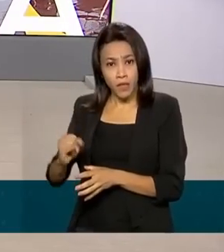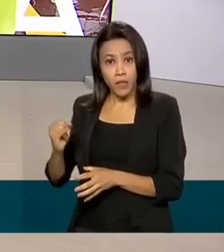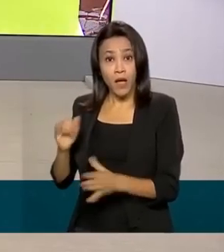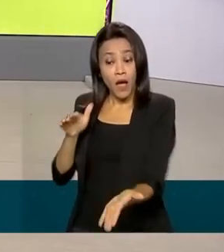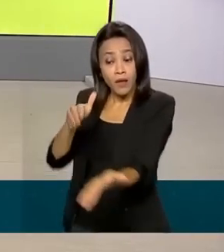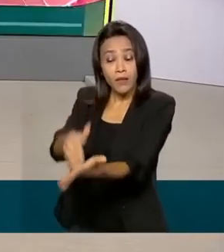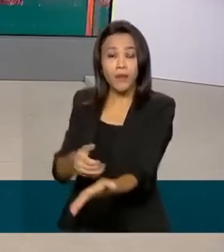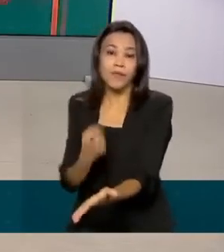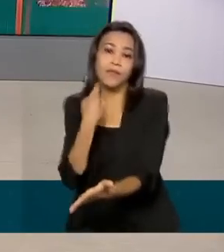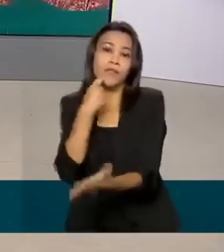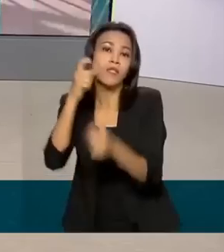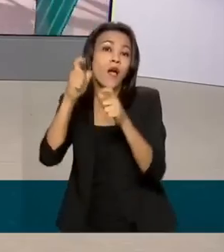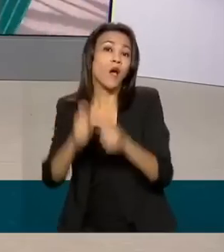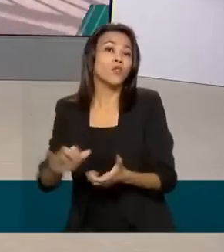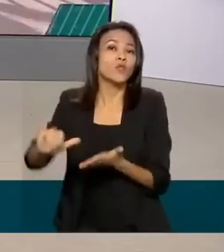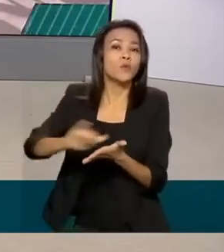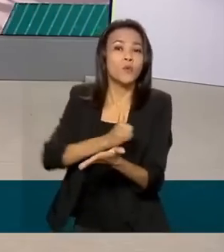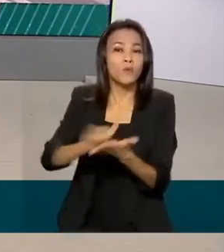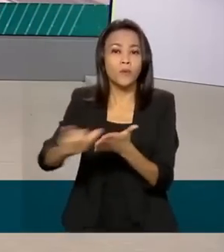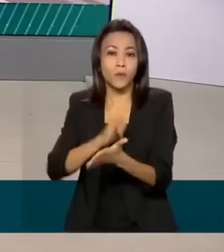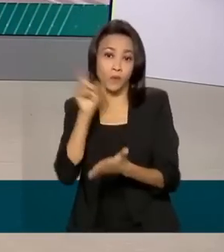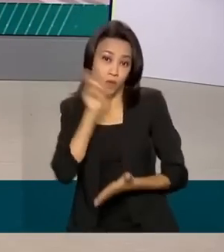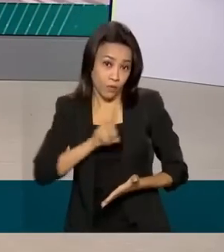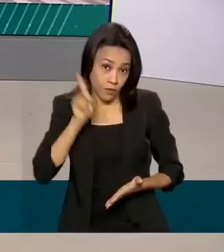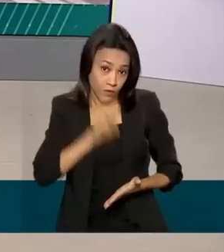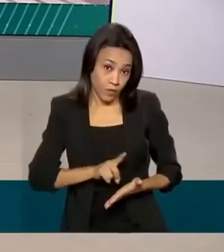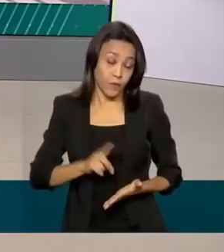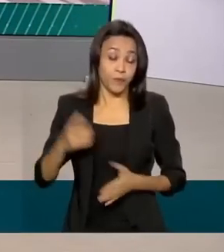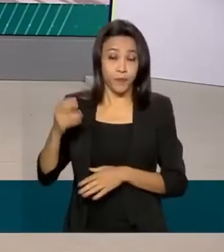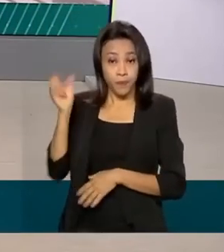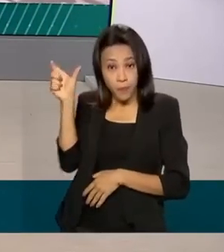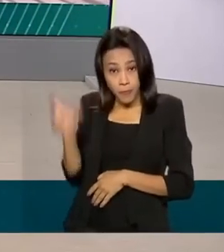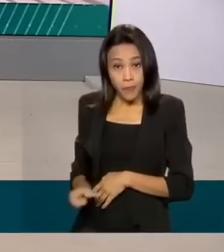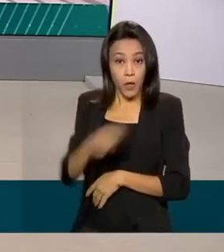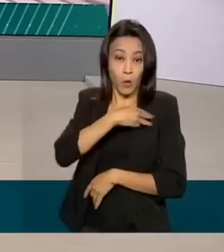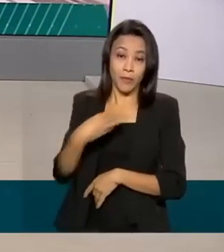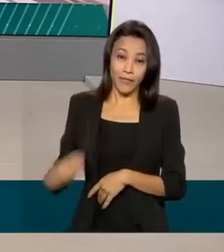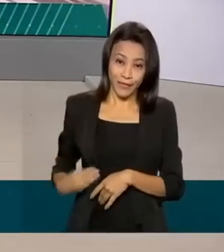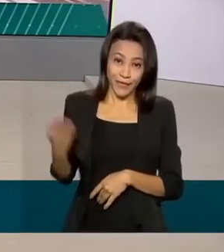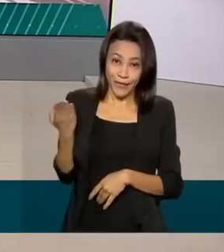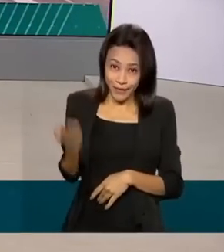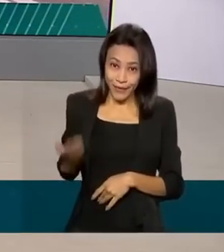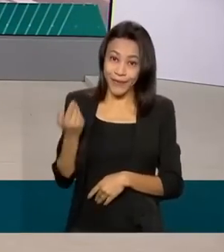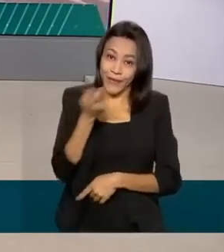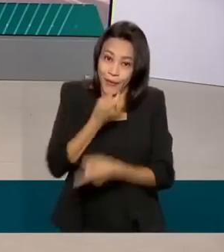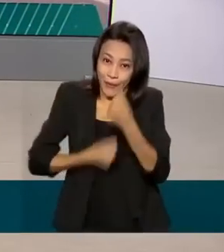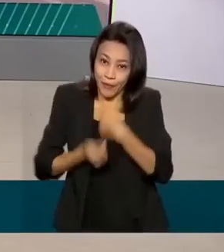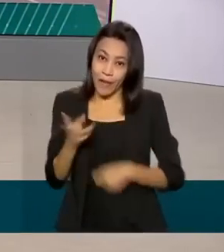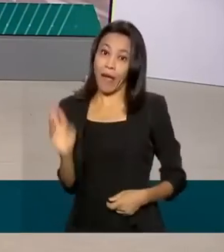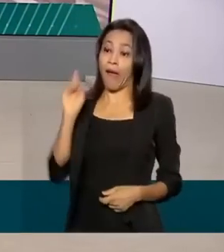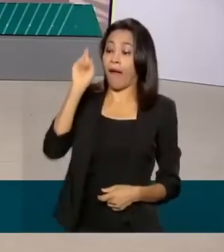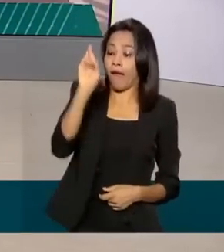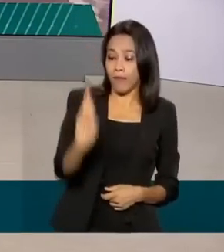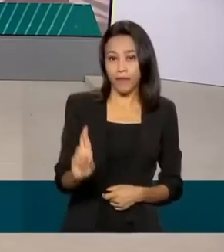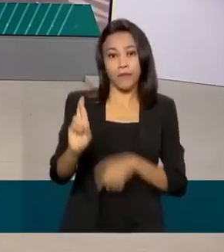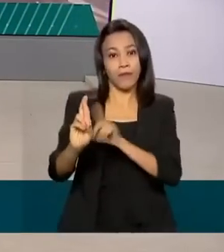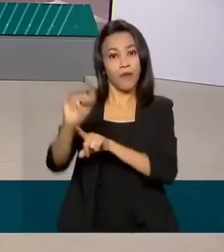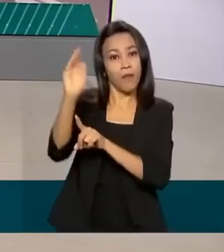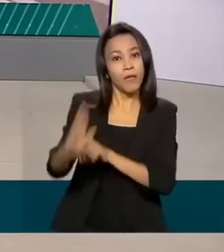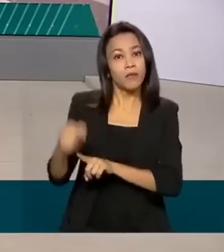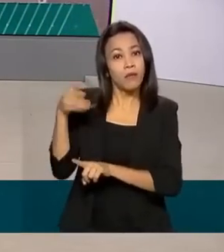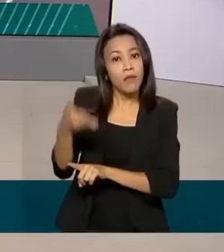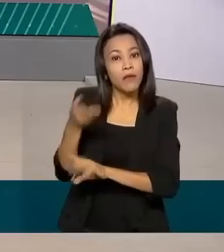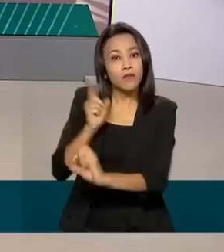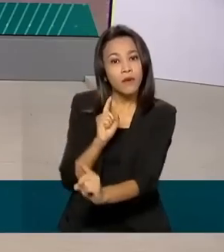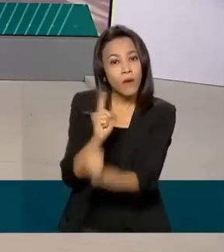sexta-feira em Washington, nos Estados Unidos. O ministro da Economia, Paulo Guedes, representa o Brasil no encontro. E